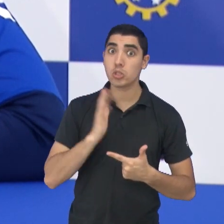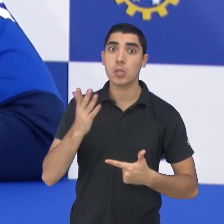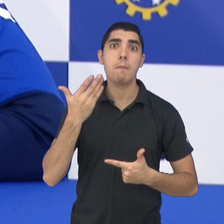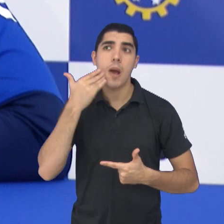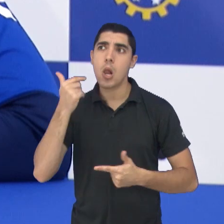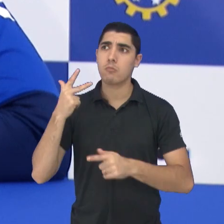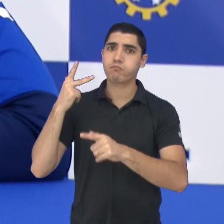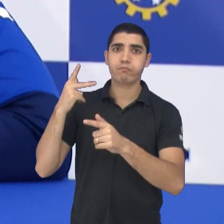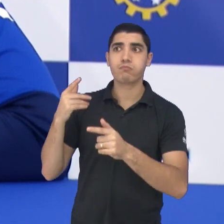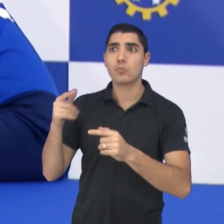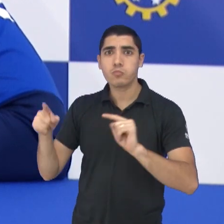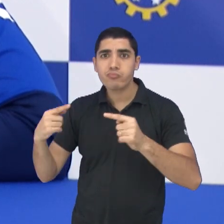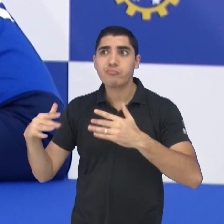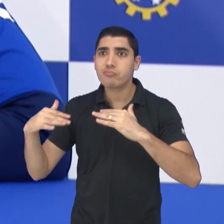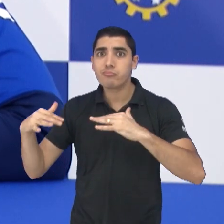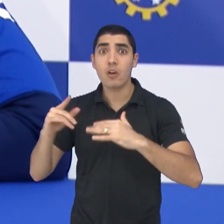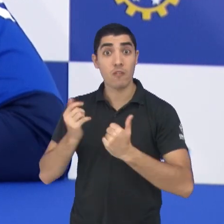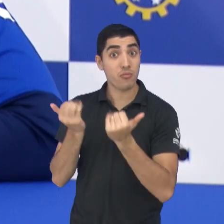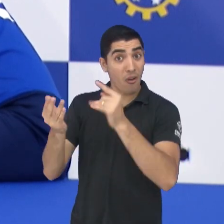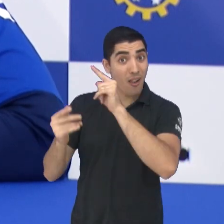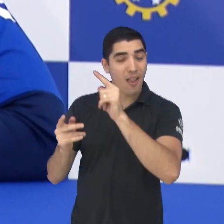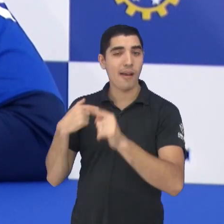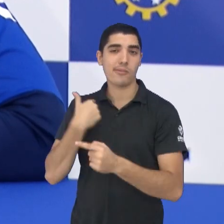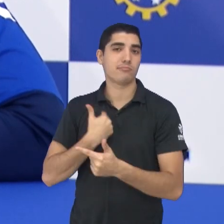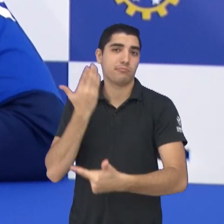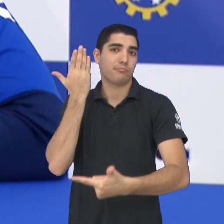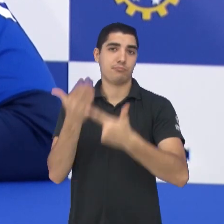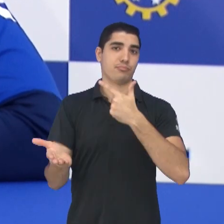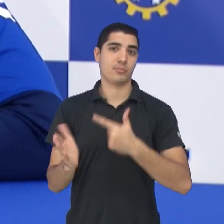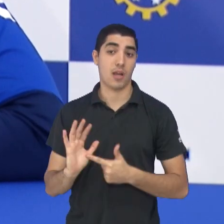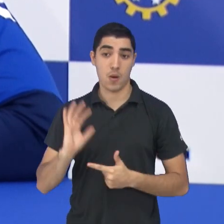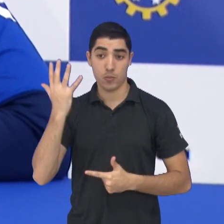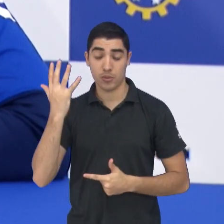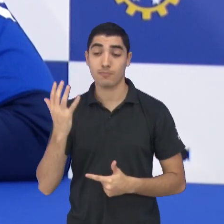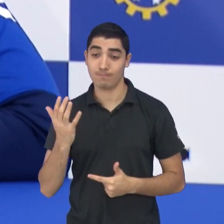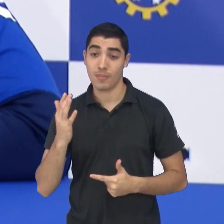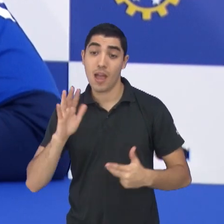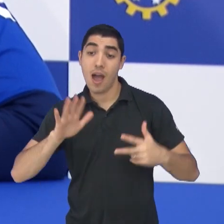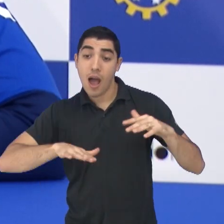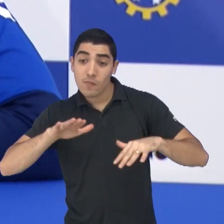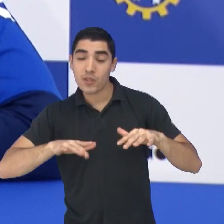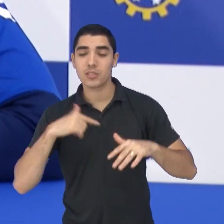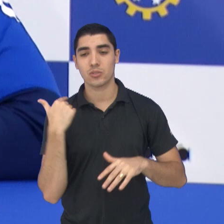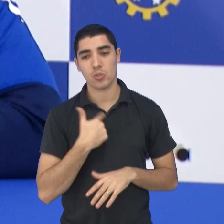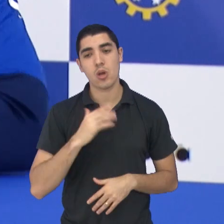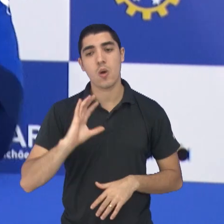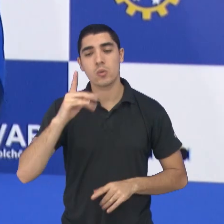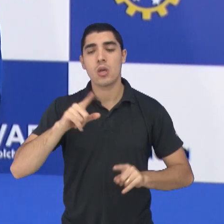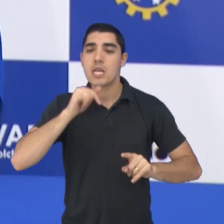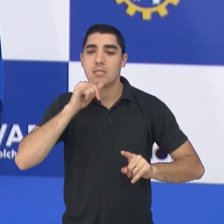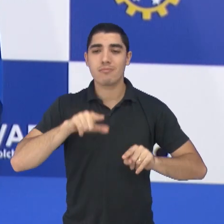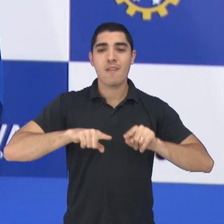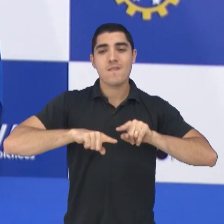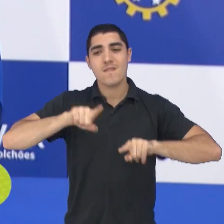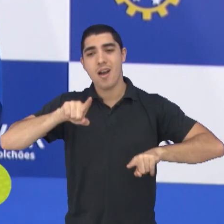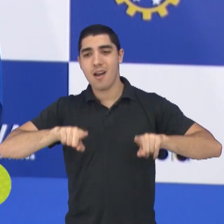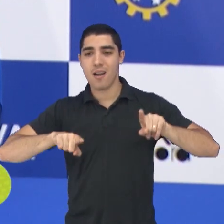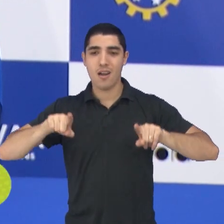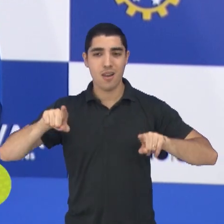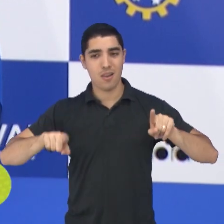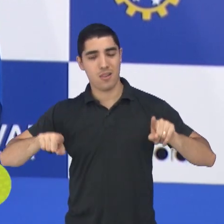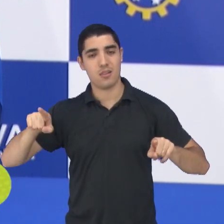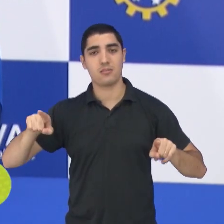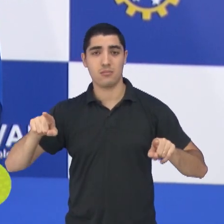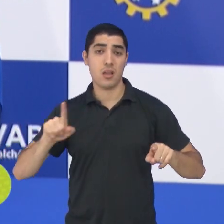queda de rendimento. Em alguns jogos que a gente foi bem, em outros jogos a gente oscilou. Talvez a oscilação, a gente sente